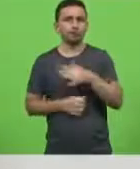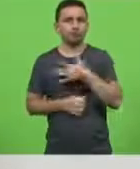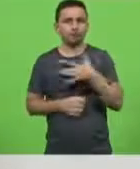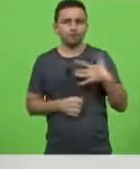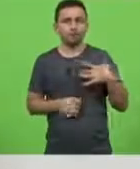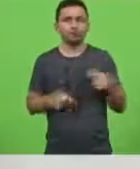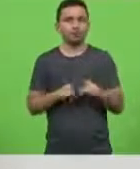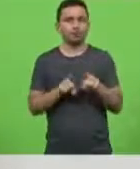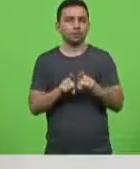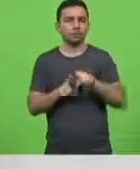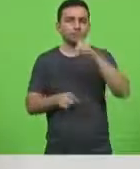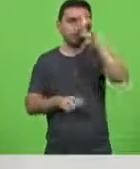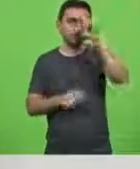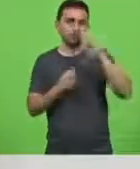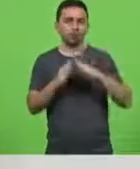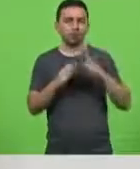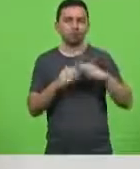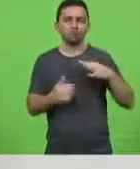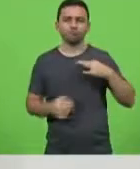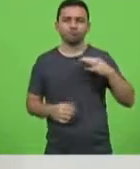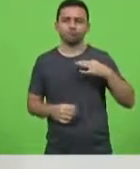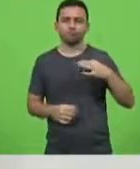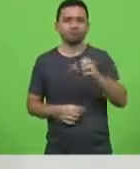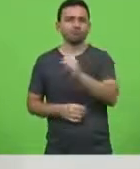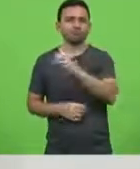hospitais filantrópicos de santa catarina